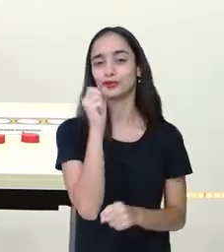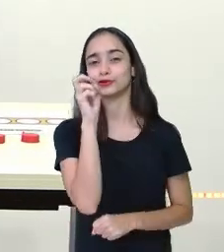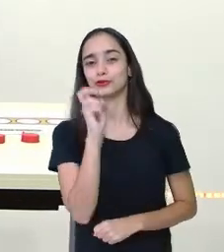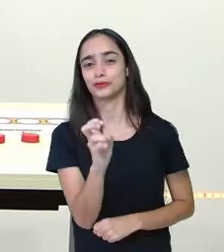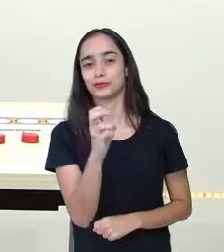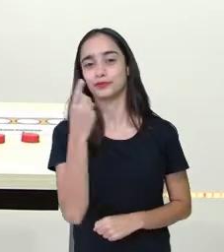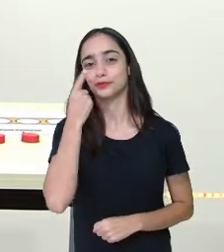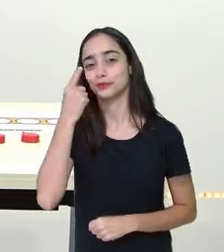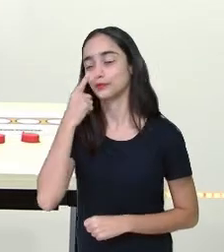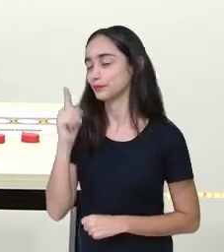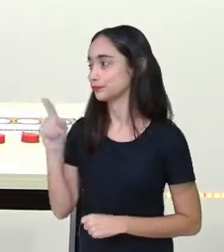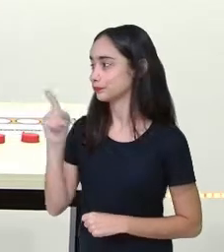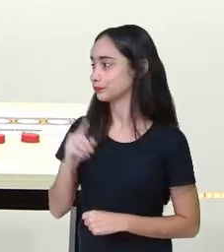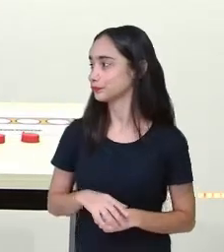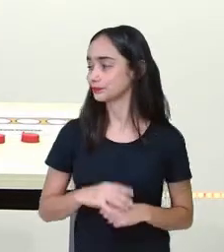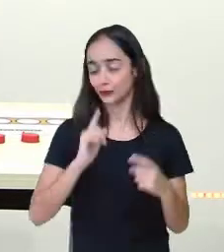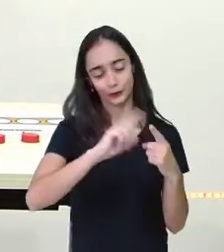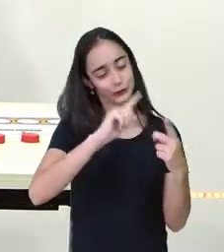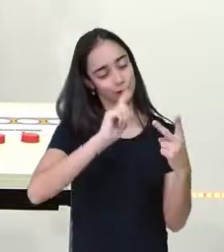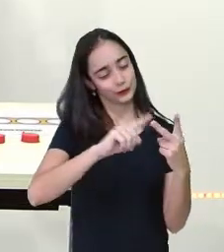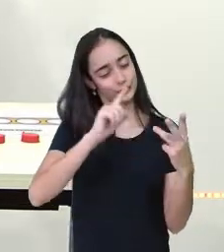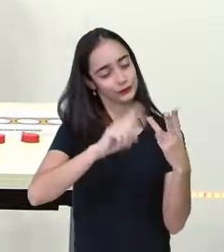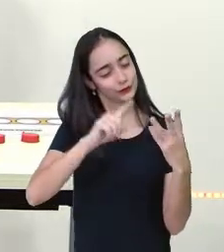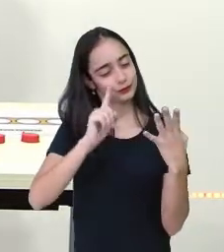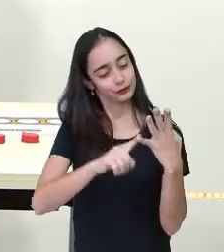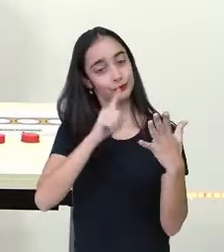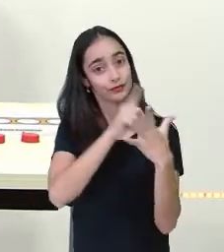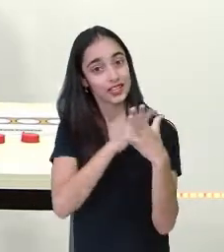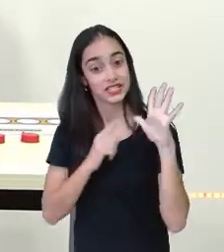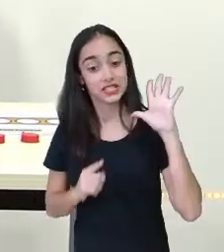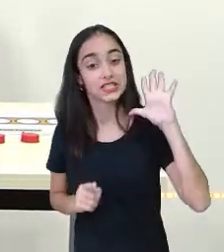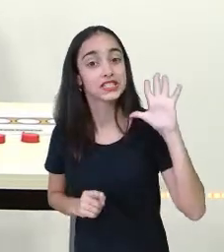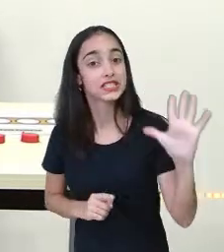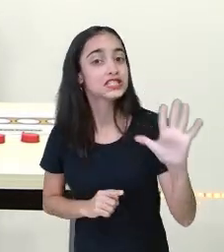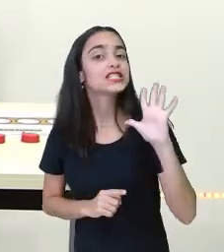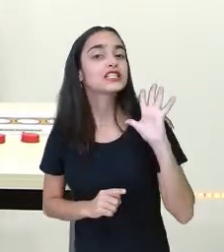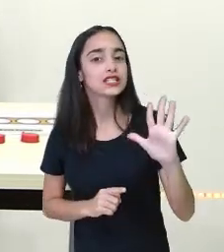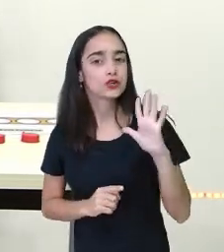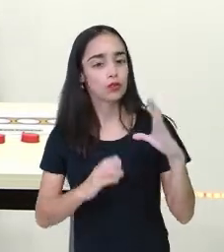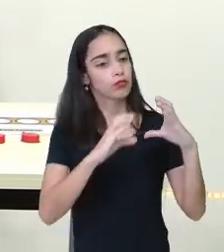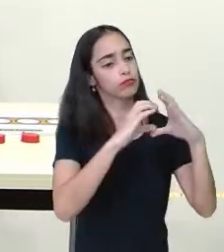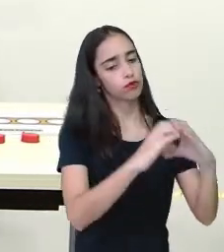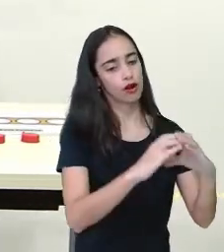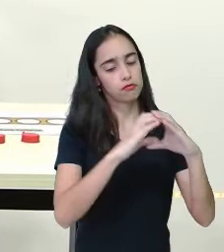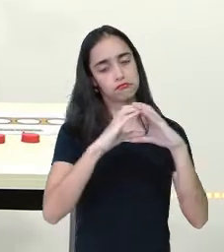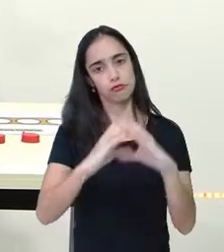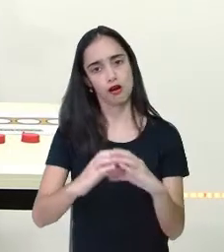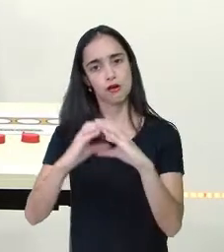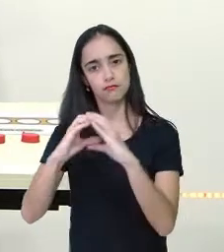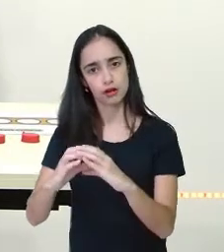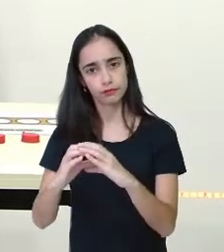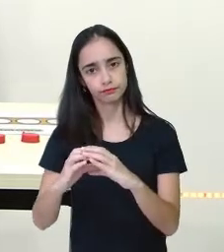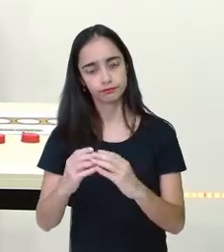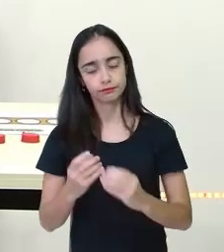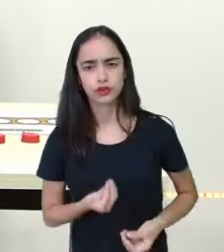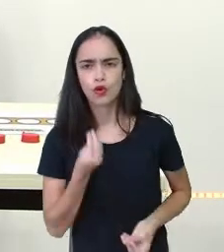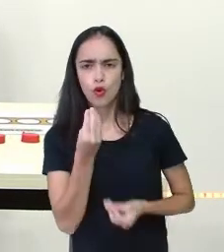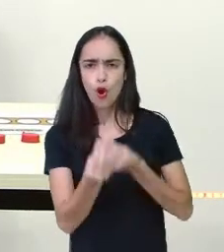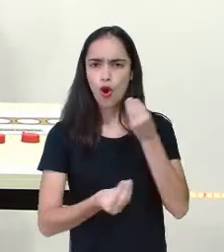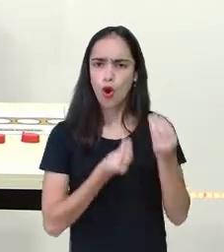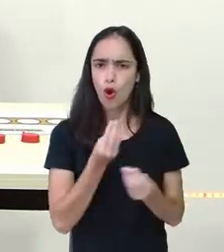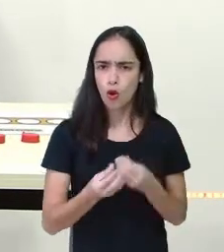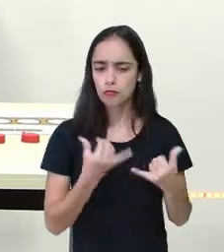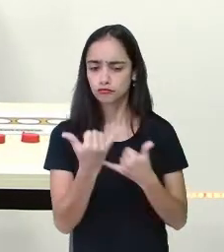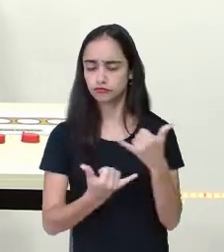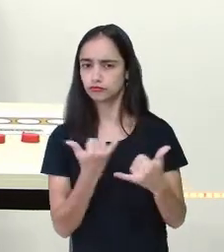1, 2, 3, 4, 5. Como vocês já devem ter percebido e eu acabei de contar. E aí, como é esse jogo? Vou explicar, tá